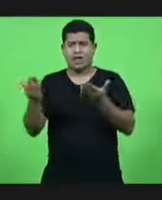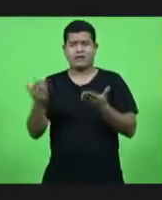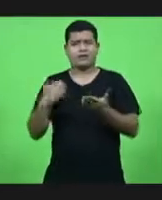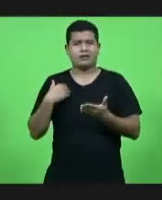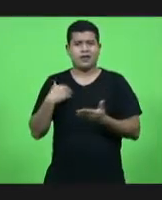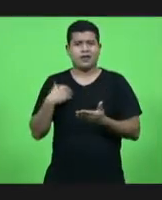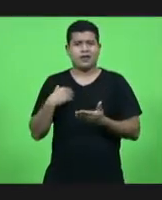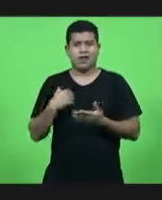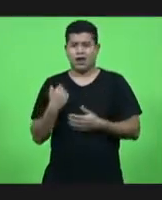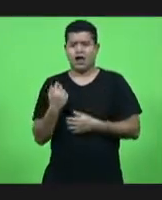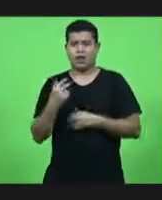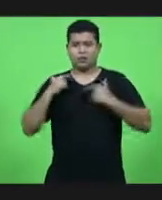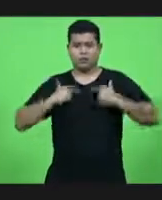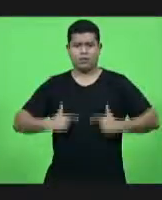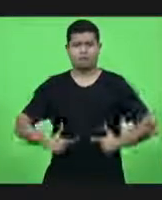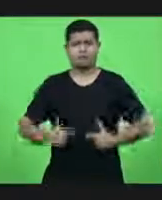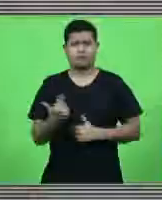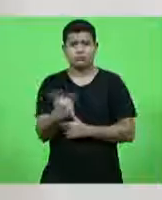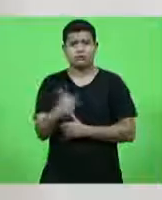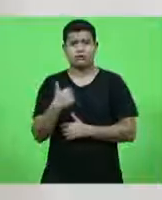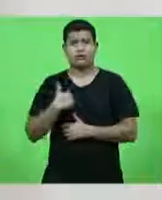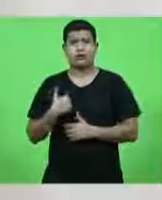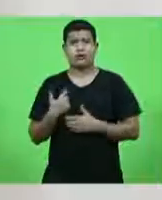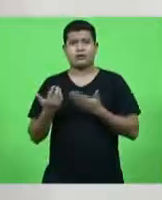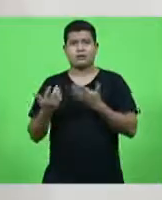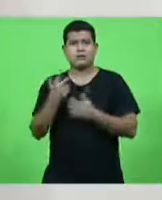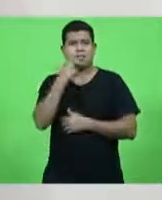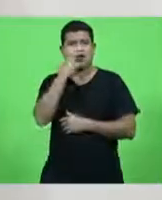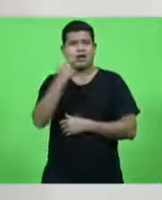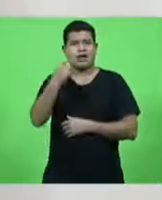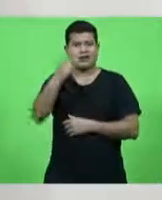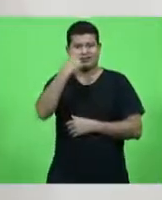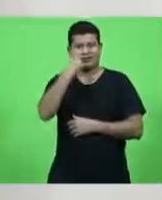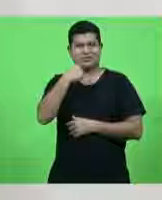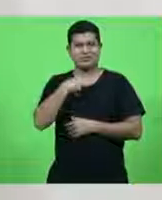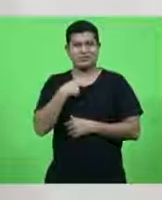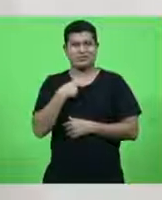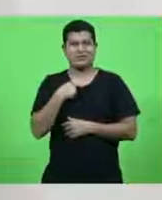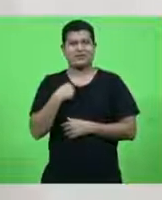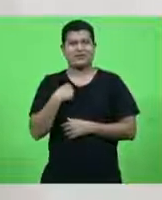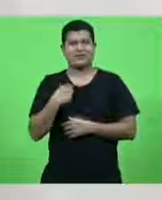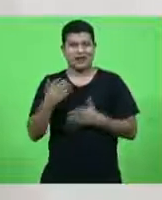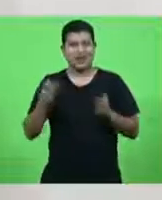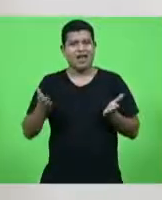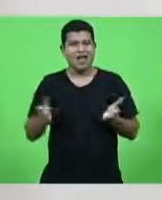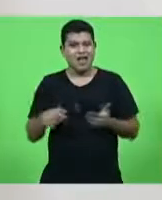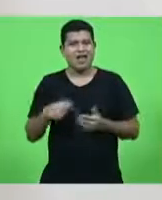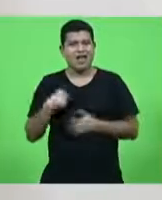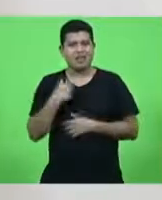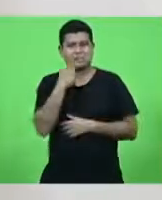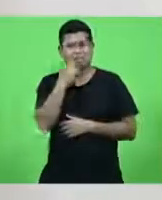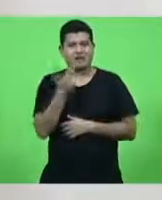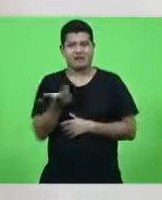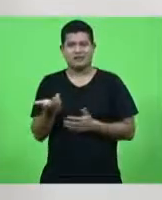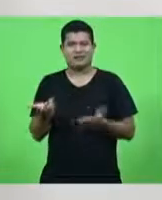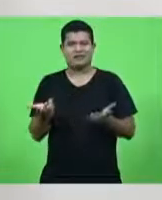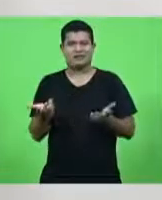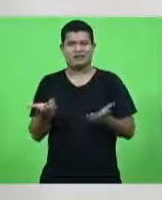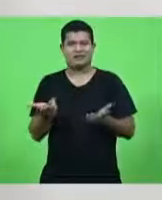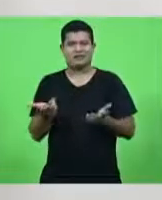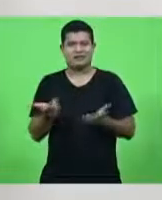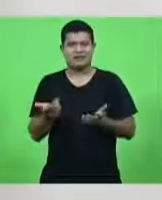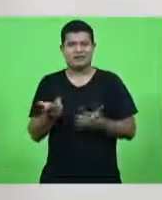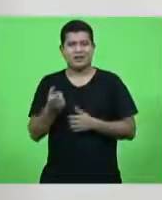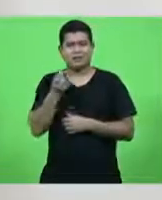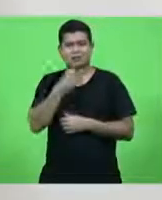É isso aqui, que o povo brasileiro está se sentindo com o nariz de palhaço depois de acompanhar